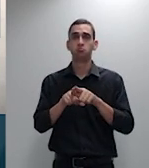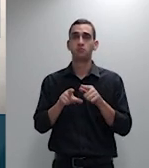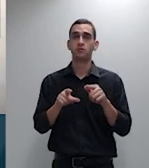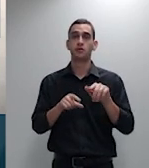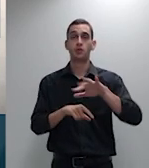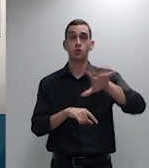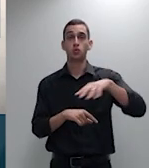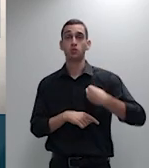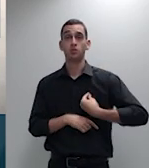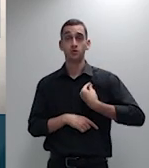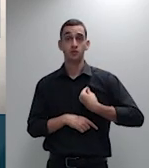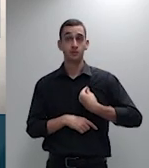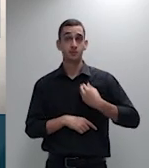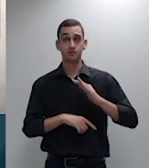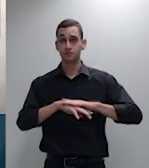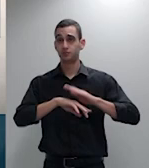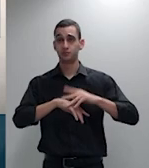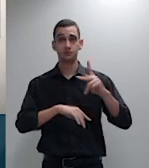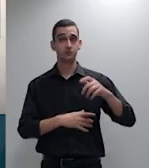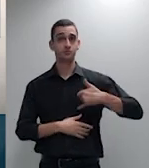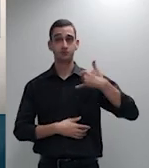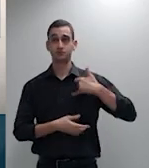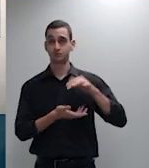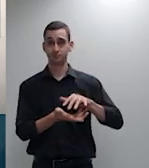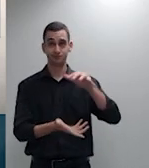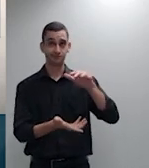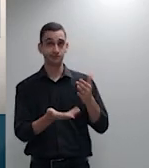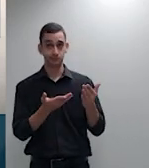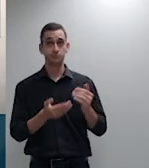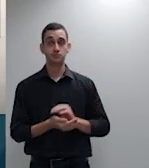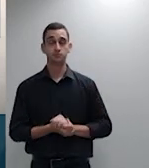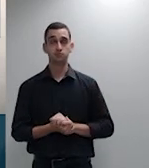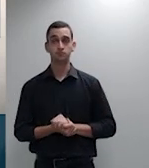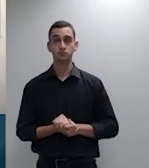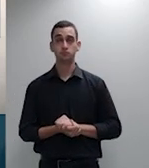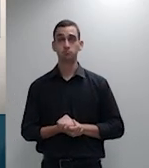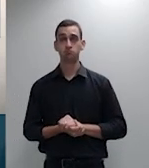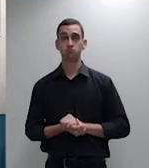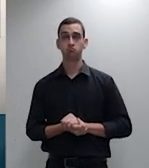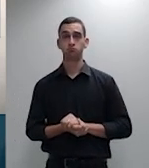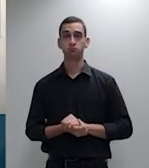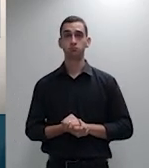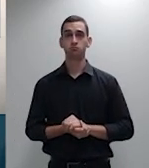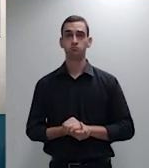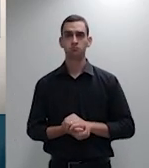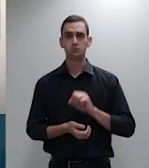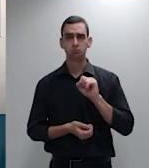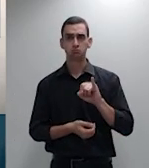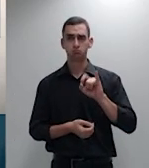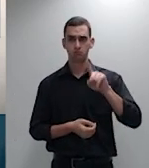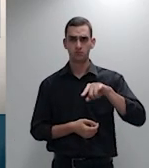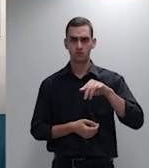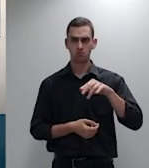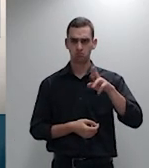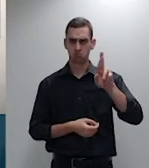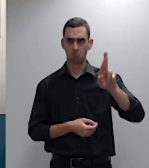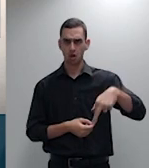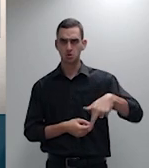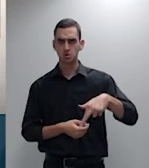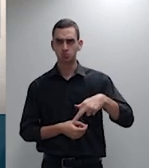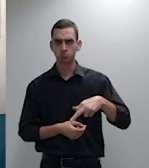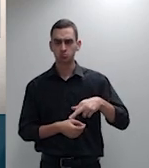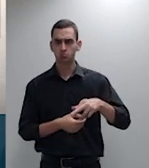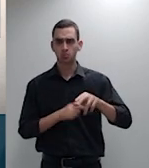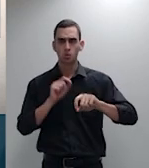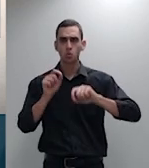certo se é certo que ninguém tem mais a toda a sua todo o seu